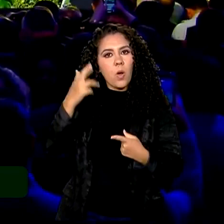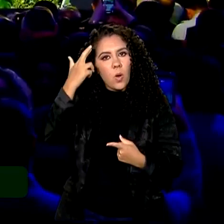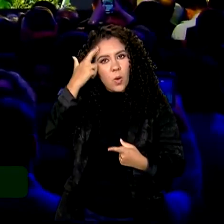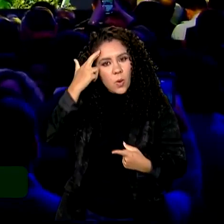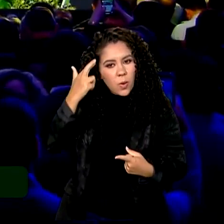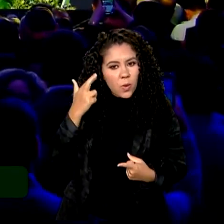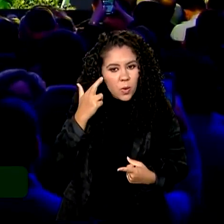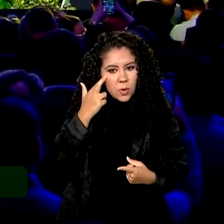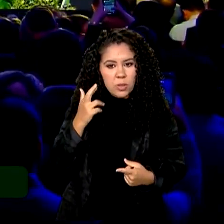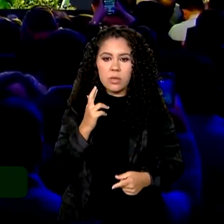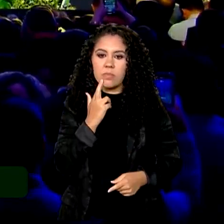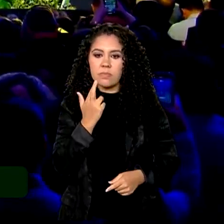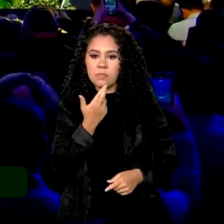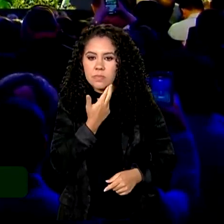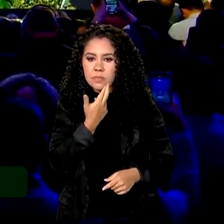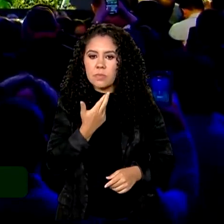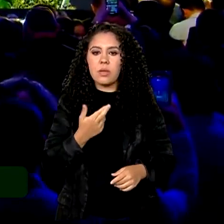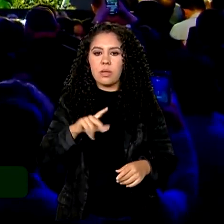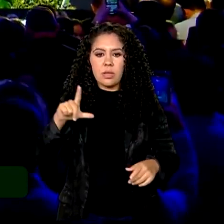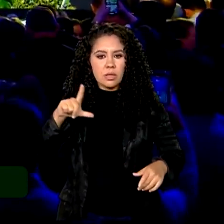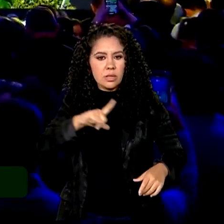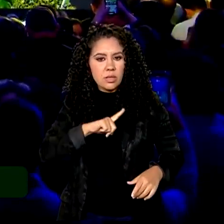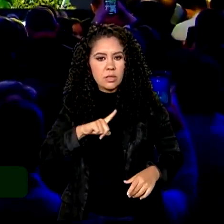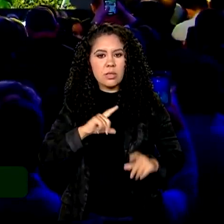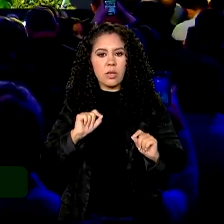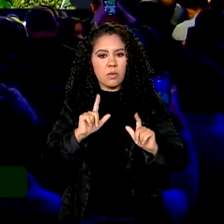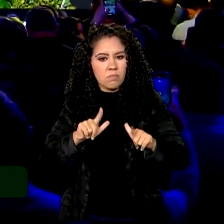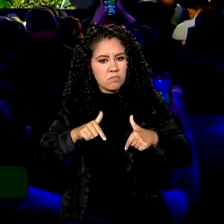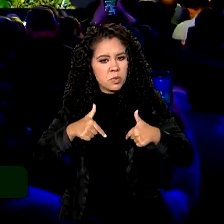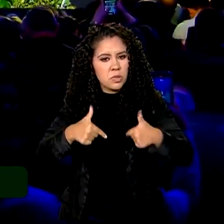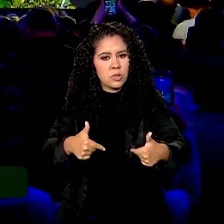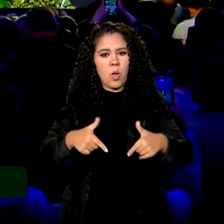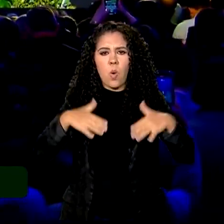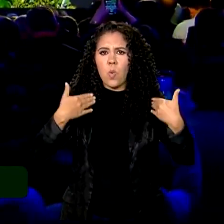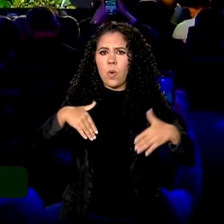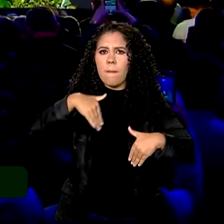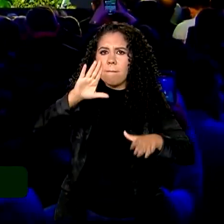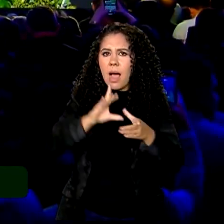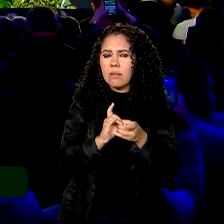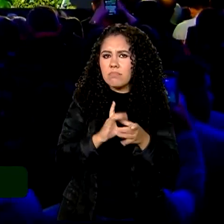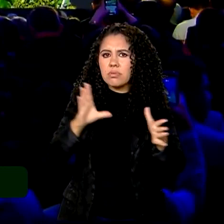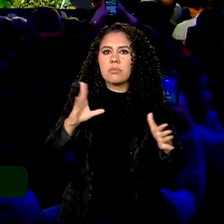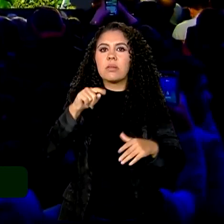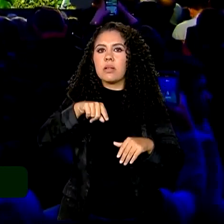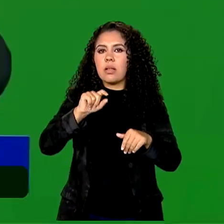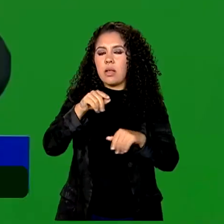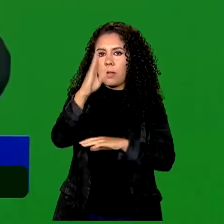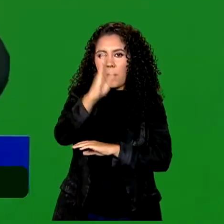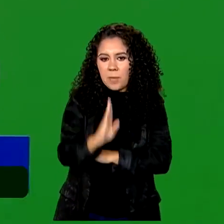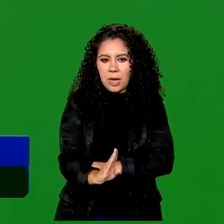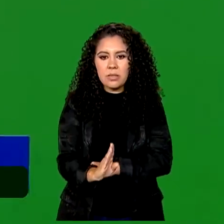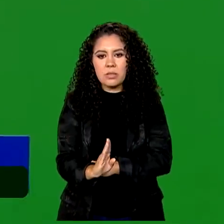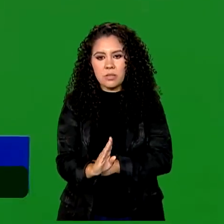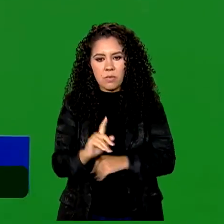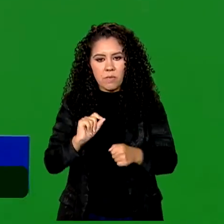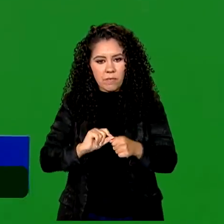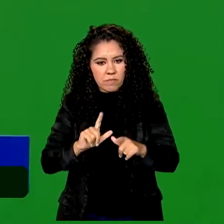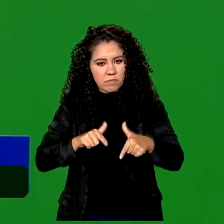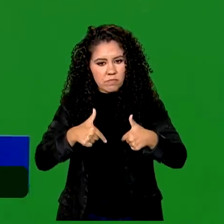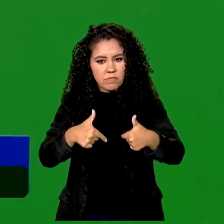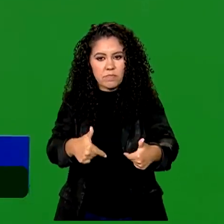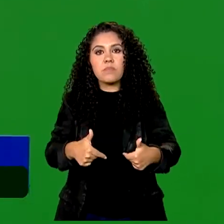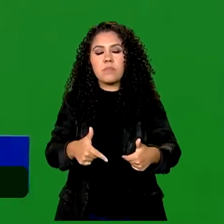possivelmente tenha sido a atitude mais republicana já feita na história deste país, em que